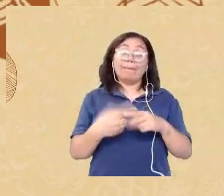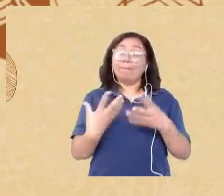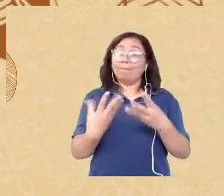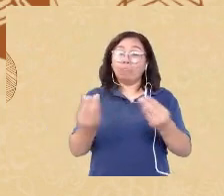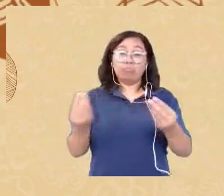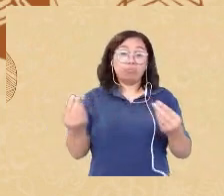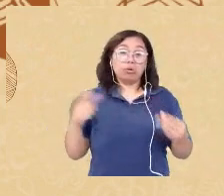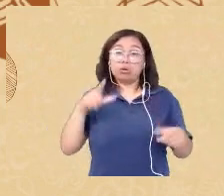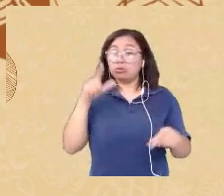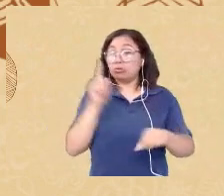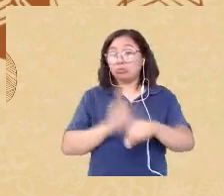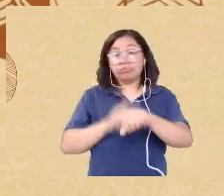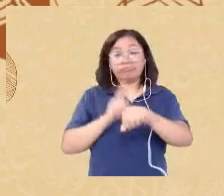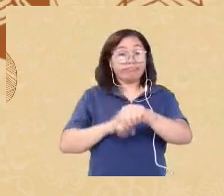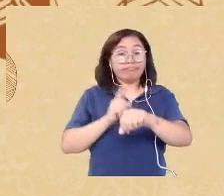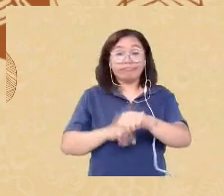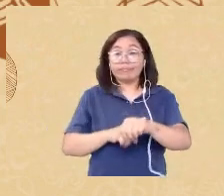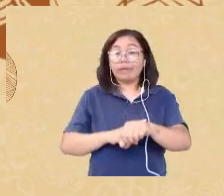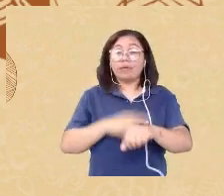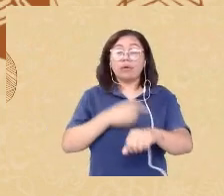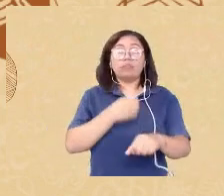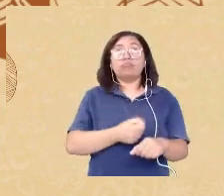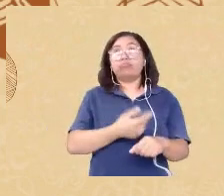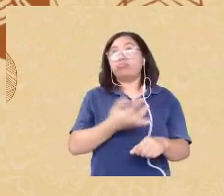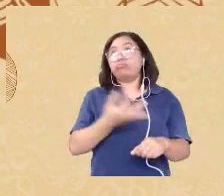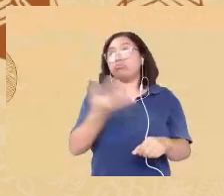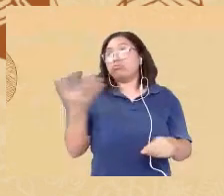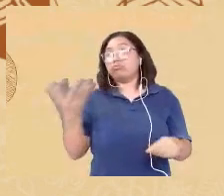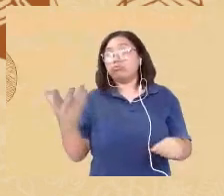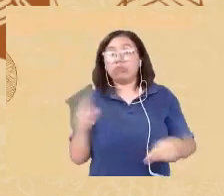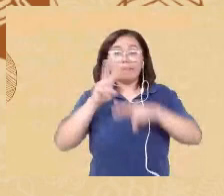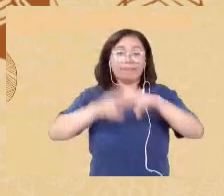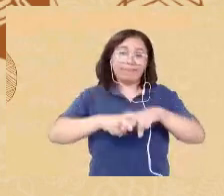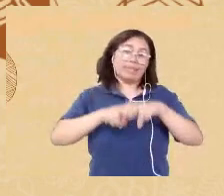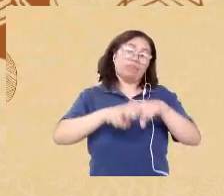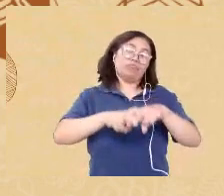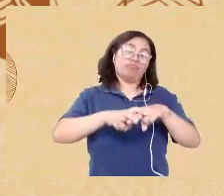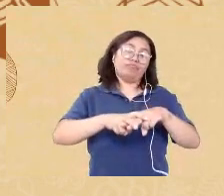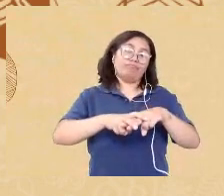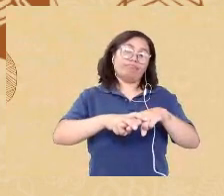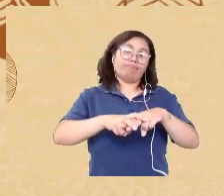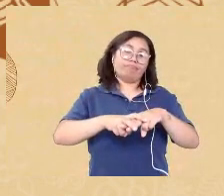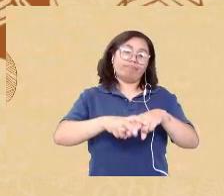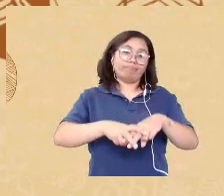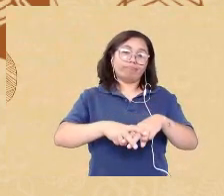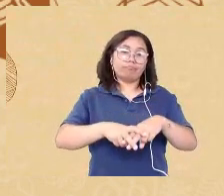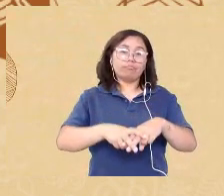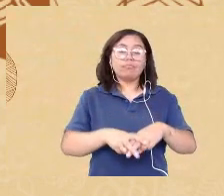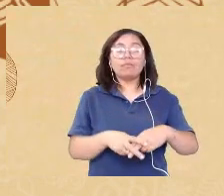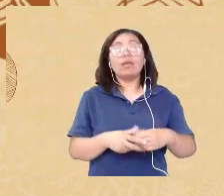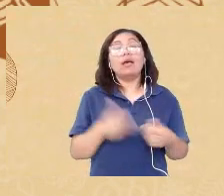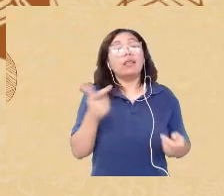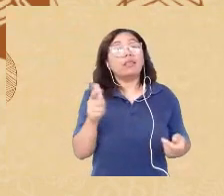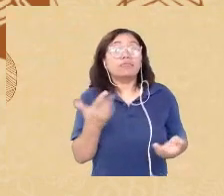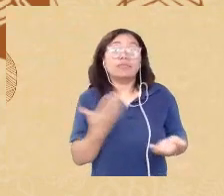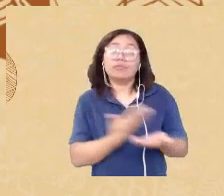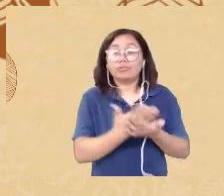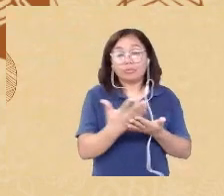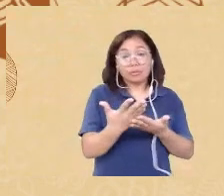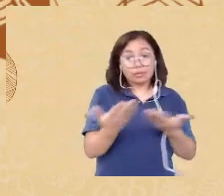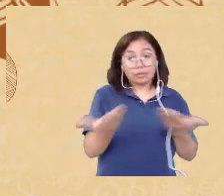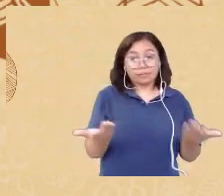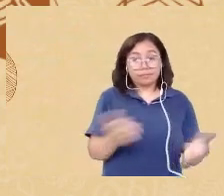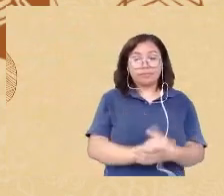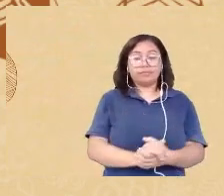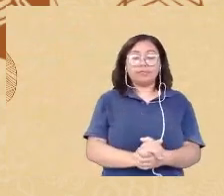de lá vão para um lugar ainda pior porque não tem de onde começar né Léo não sei então